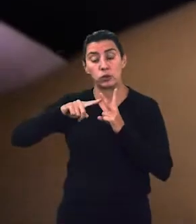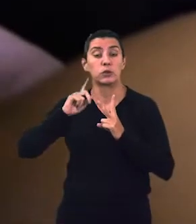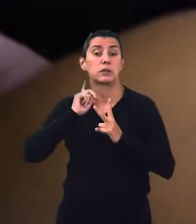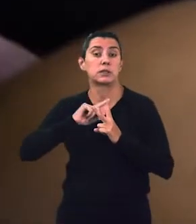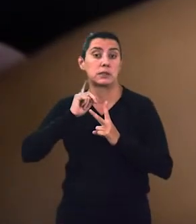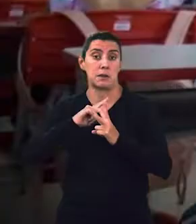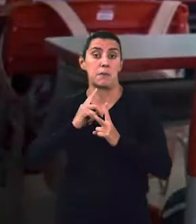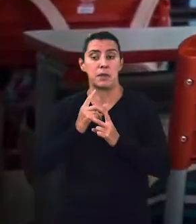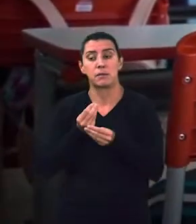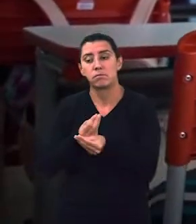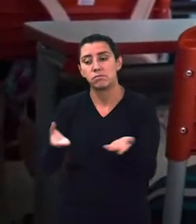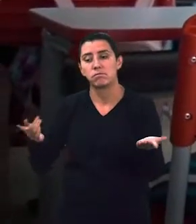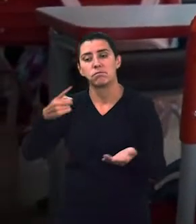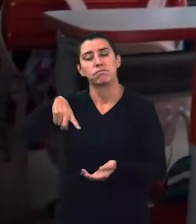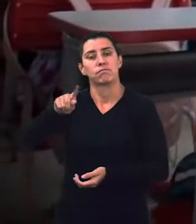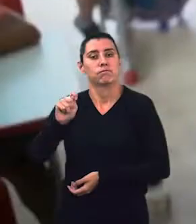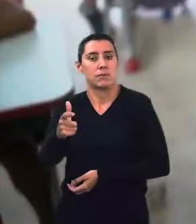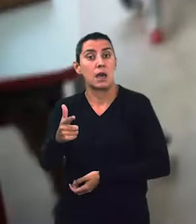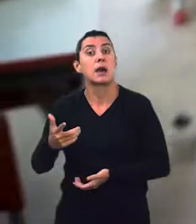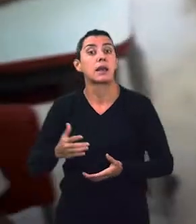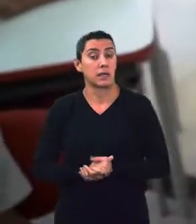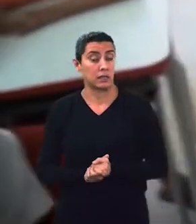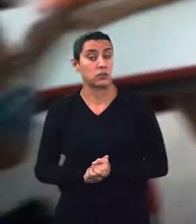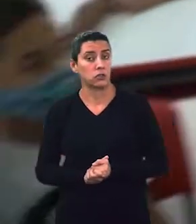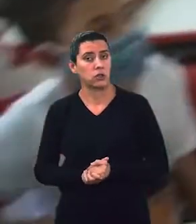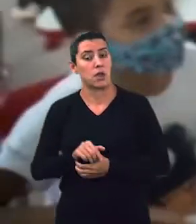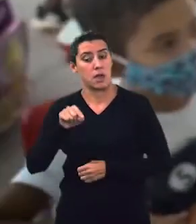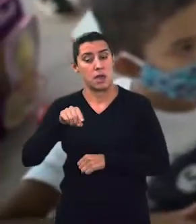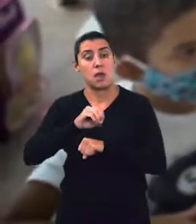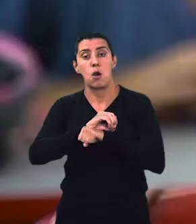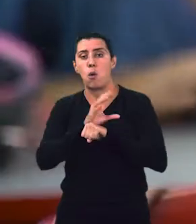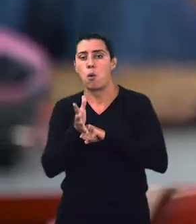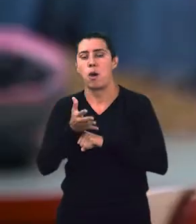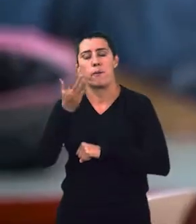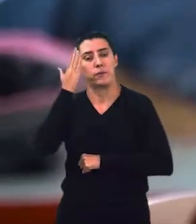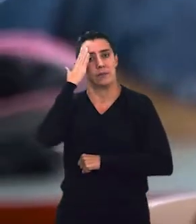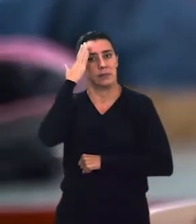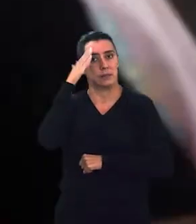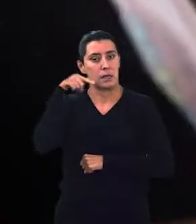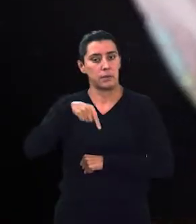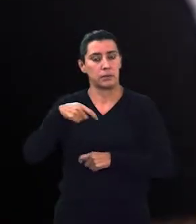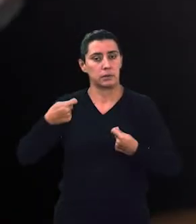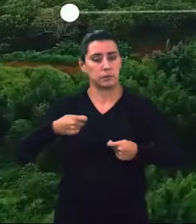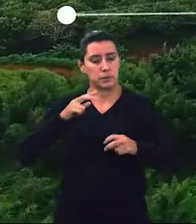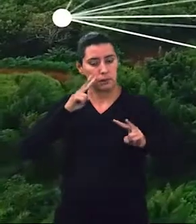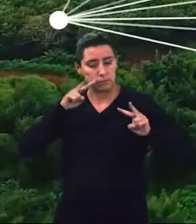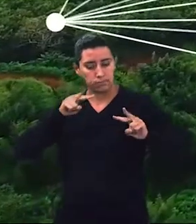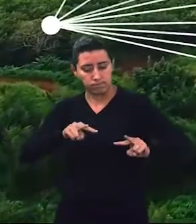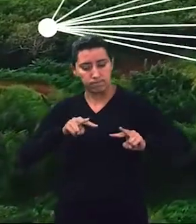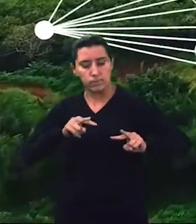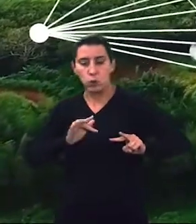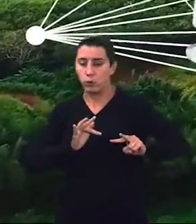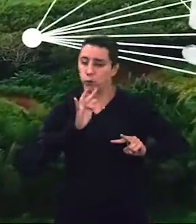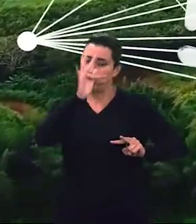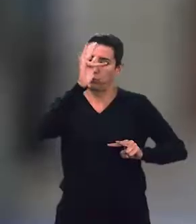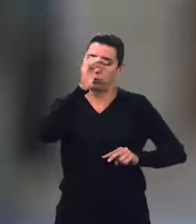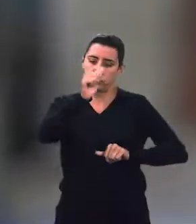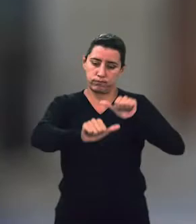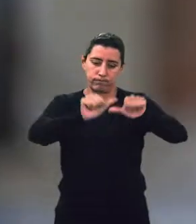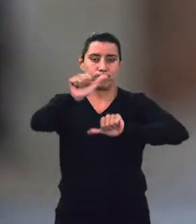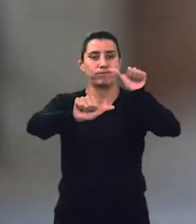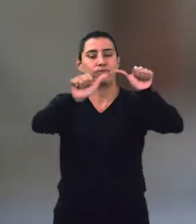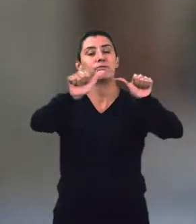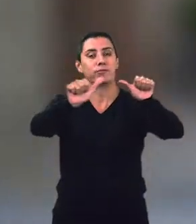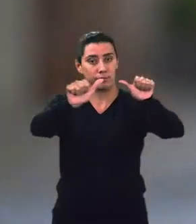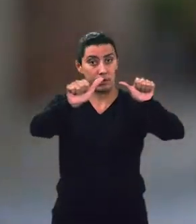estudantes e professores. A Huawei sabe que é importante olhar para o presente para construir o país do futuro. Todos esses